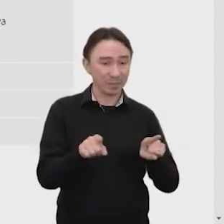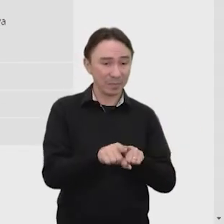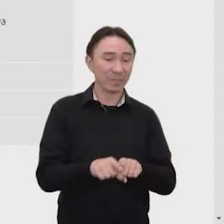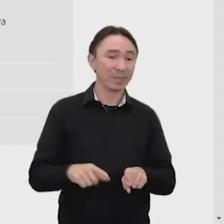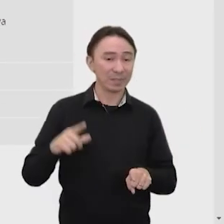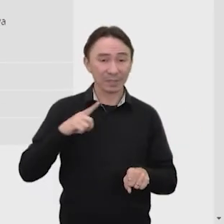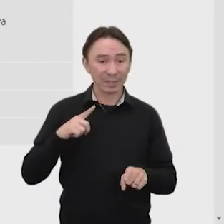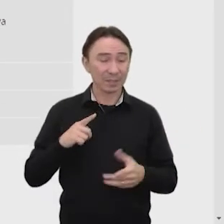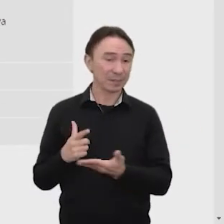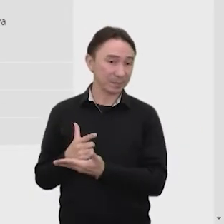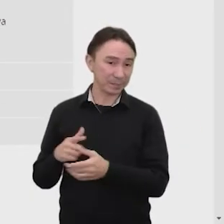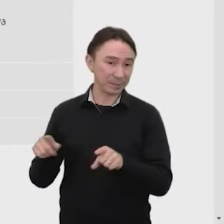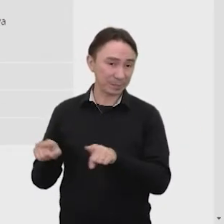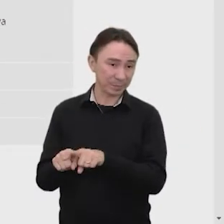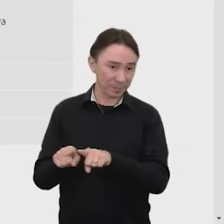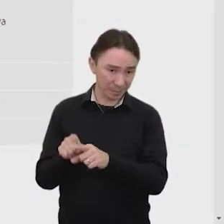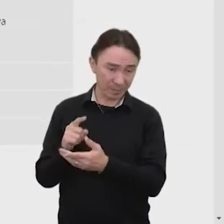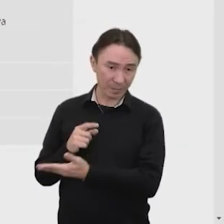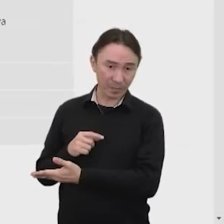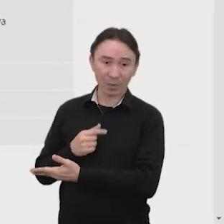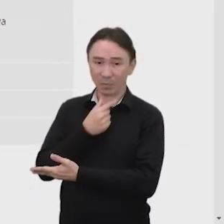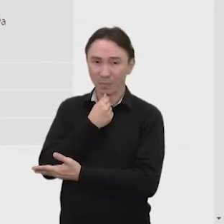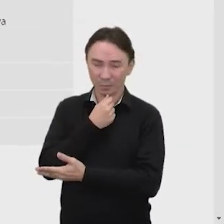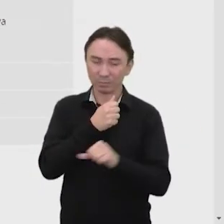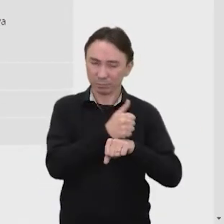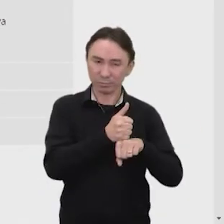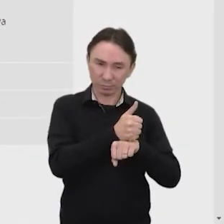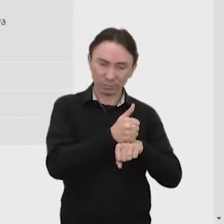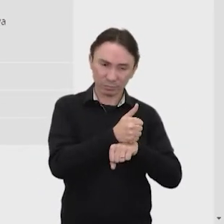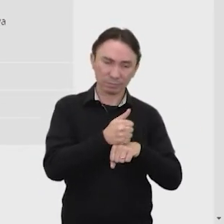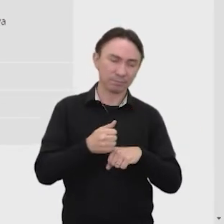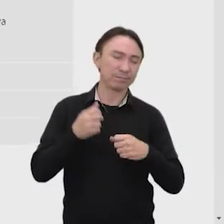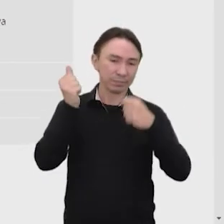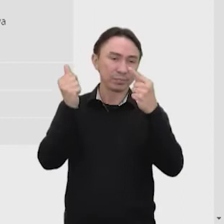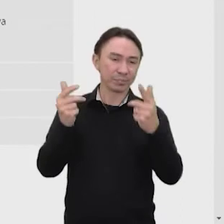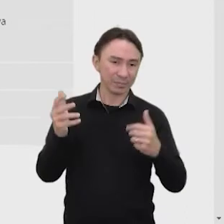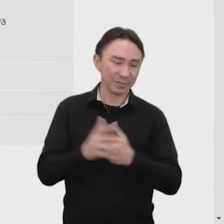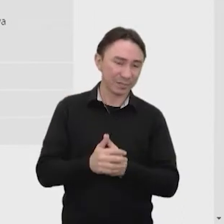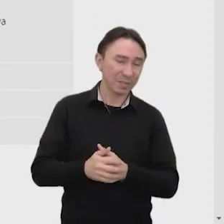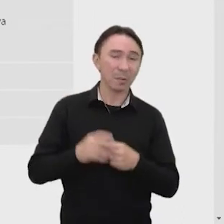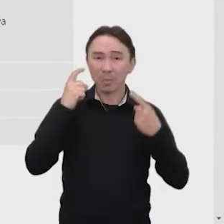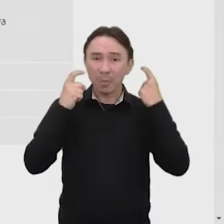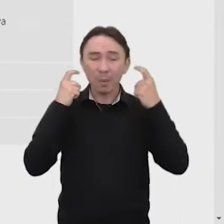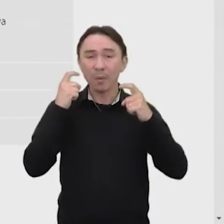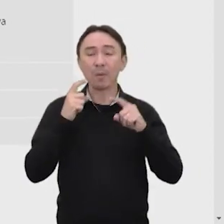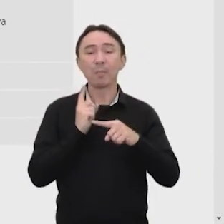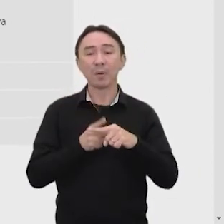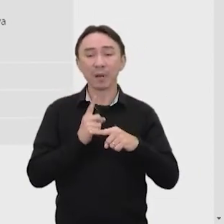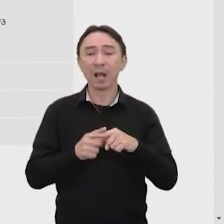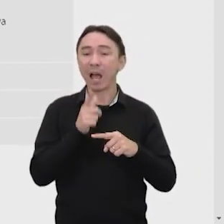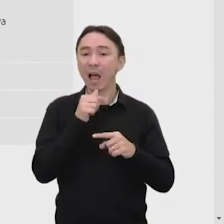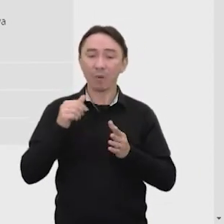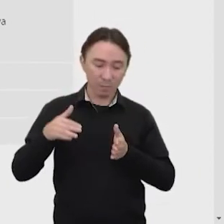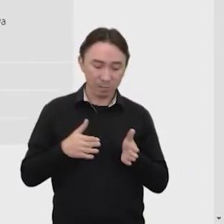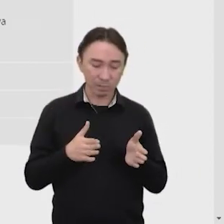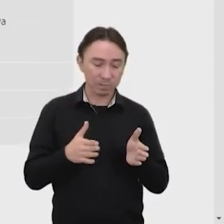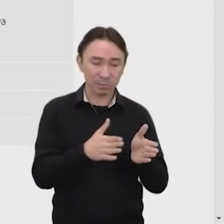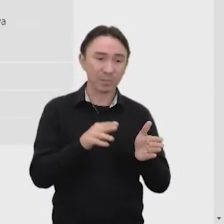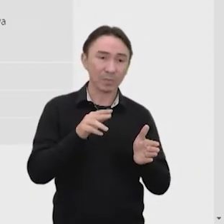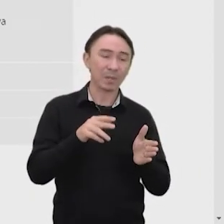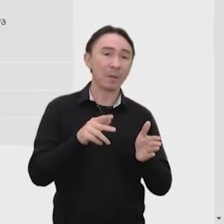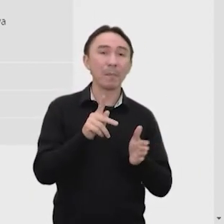especialista fala o seguinte, estamos particularmente preocupados por causa do rio Paraná, onde está a hidrelétrica de Itaipu, que é